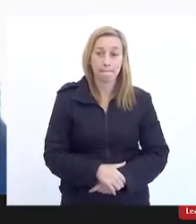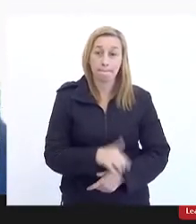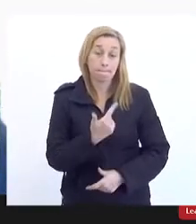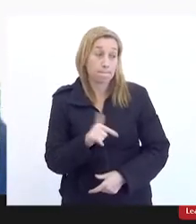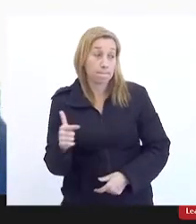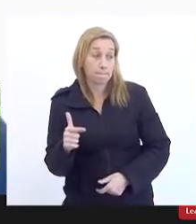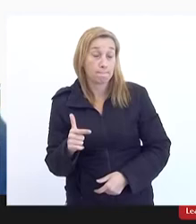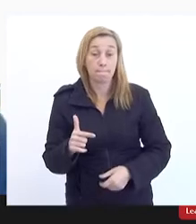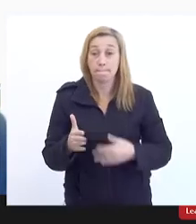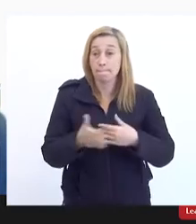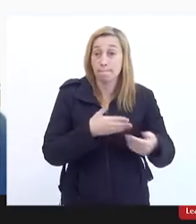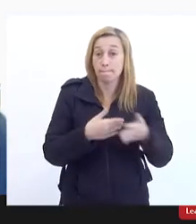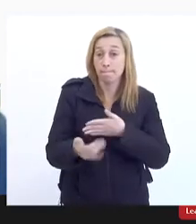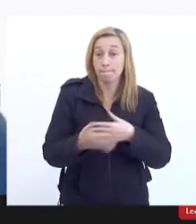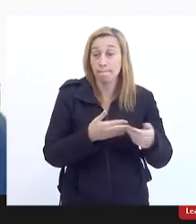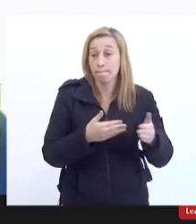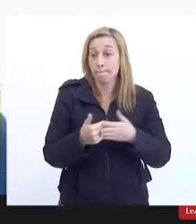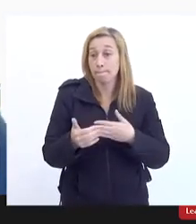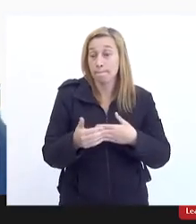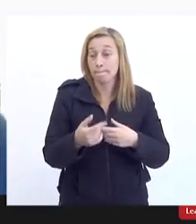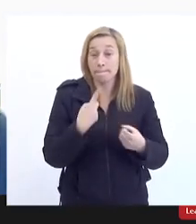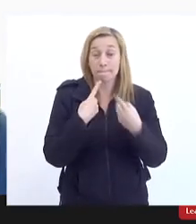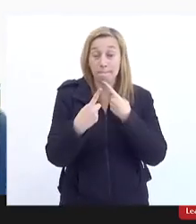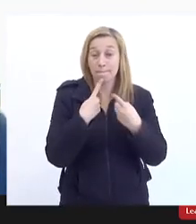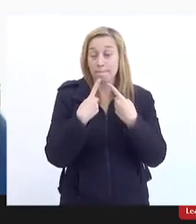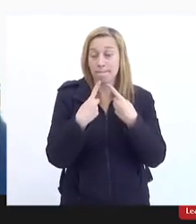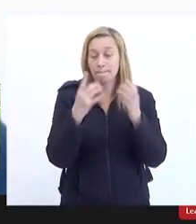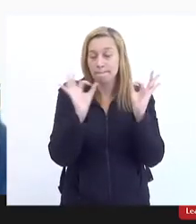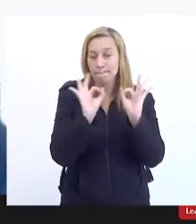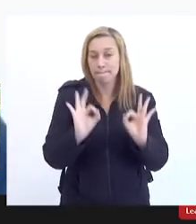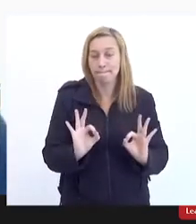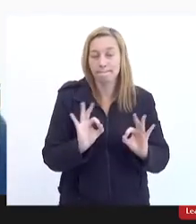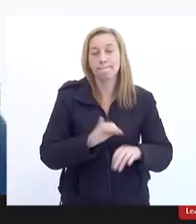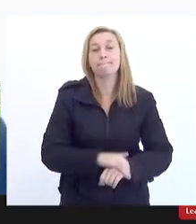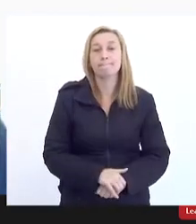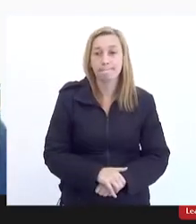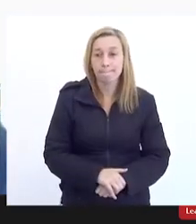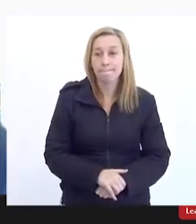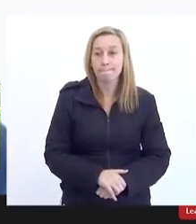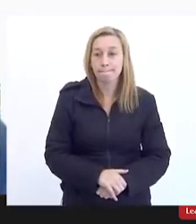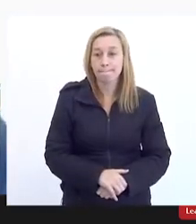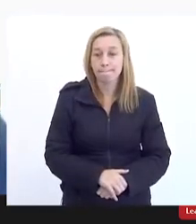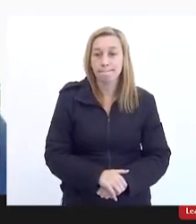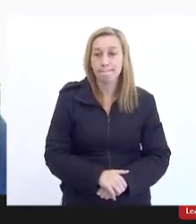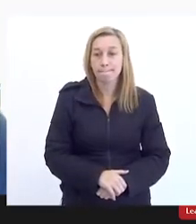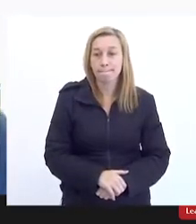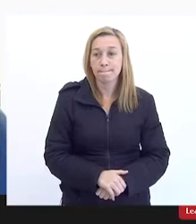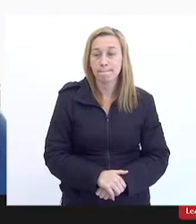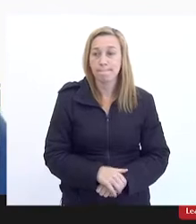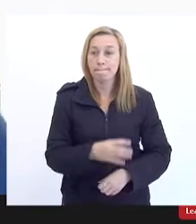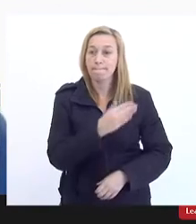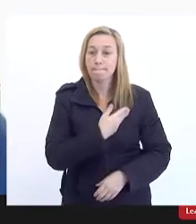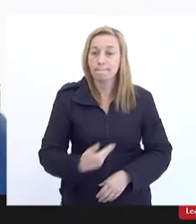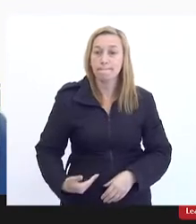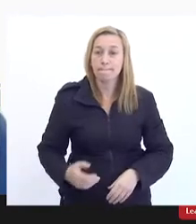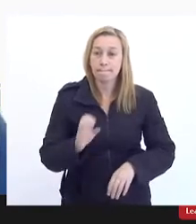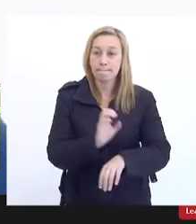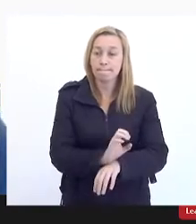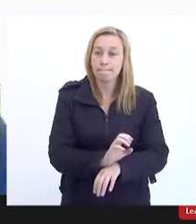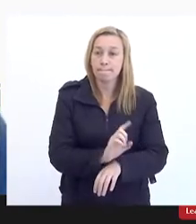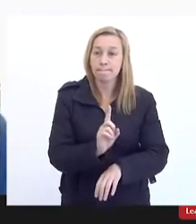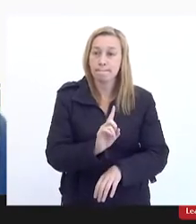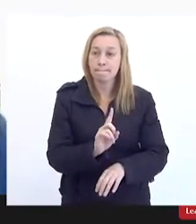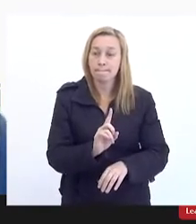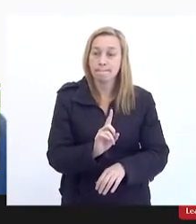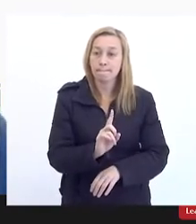existe qualquer nível de diálogo de debate com a população o governo do estado não estabeleceu